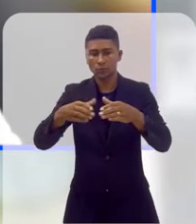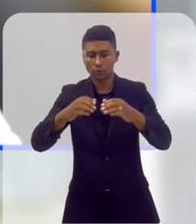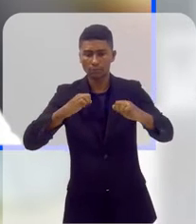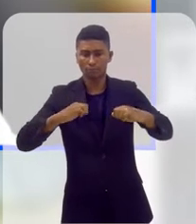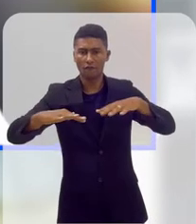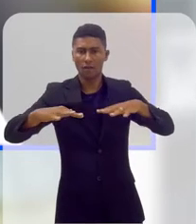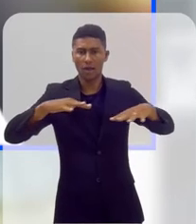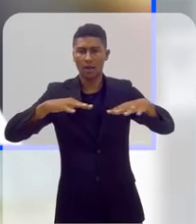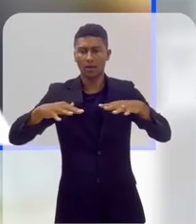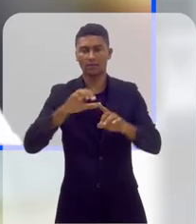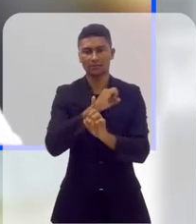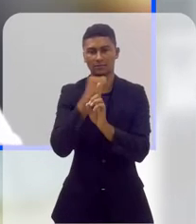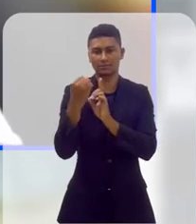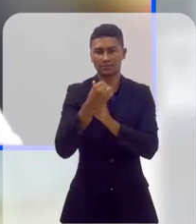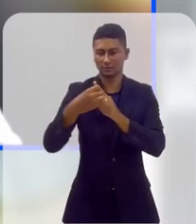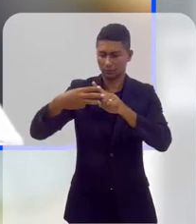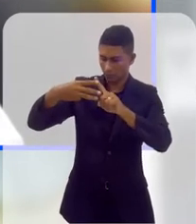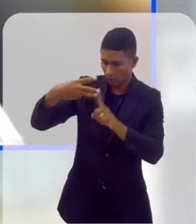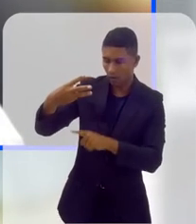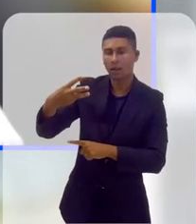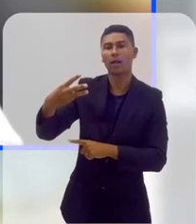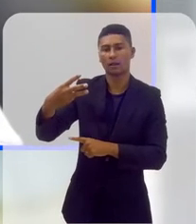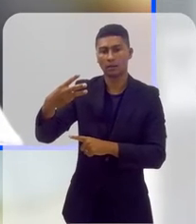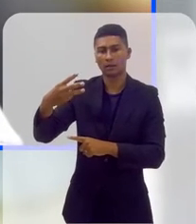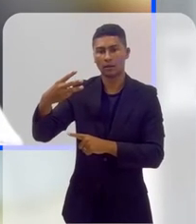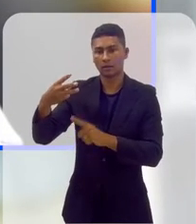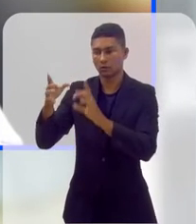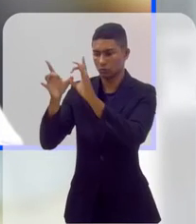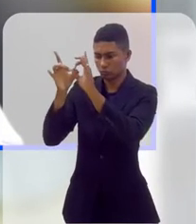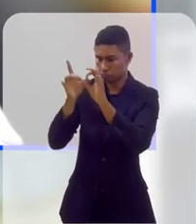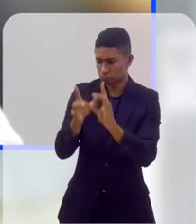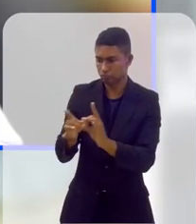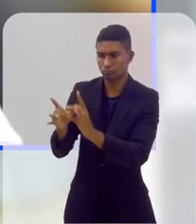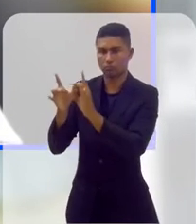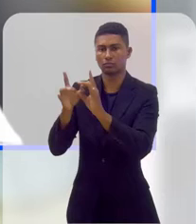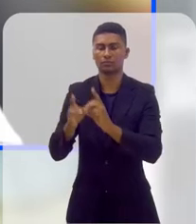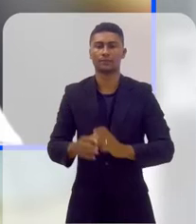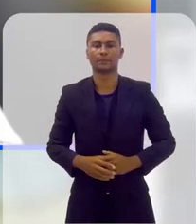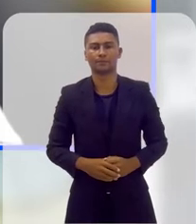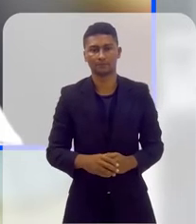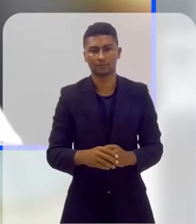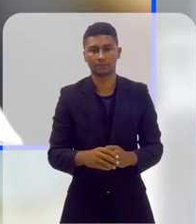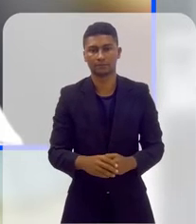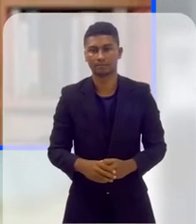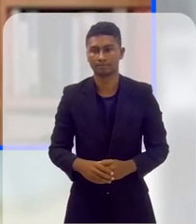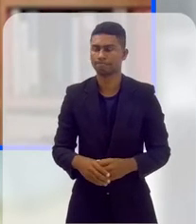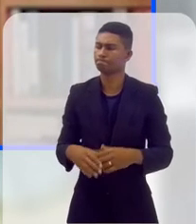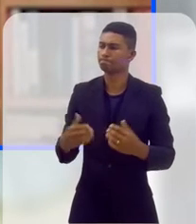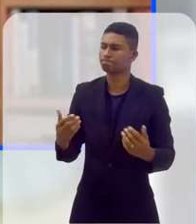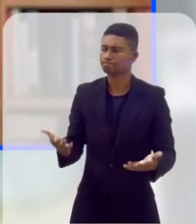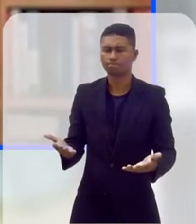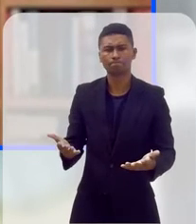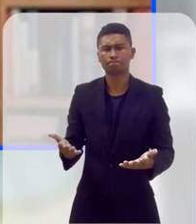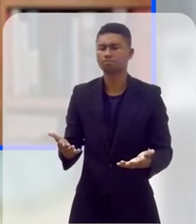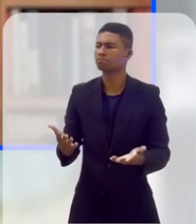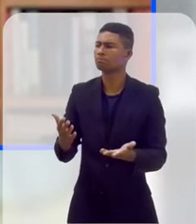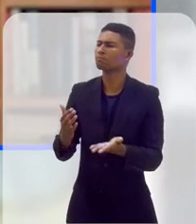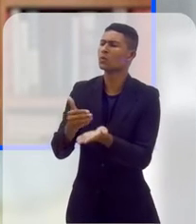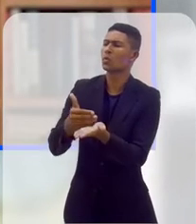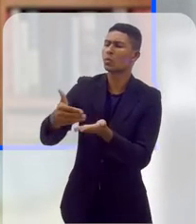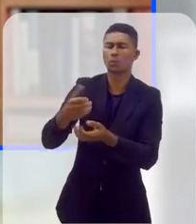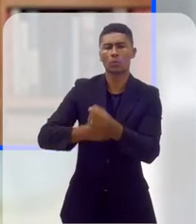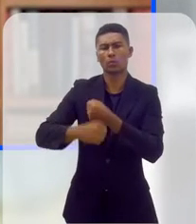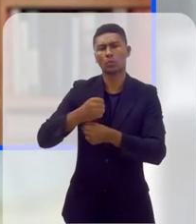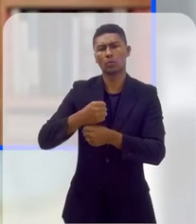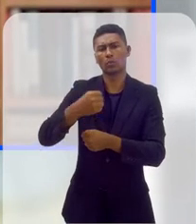os movimentos sociais através da organização, né, do Grupo Diversidade de Niterói. E professor, ela já